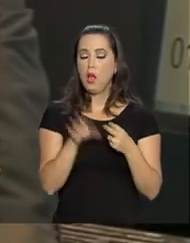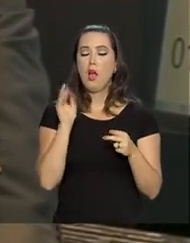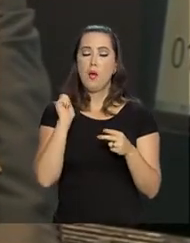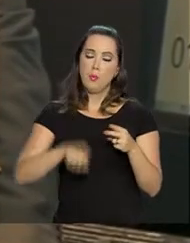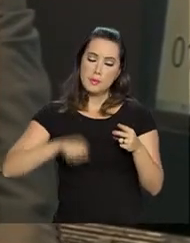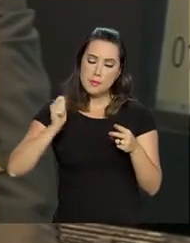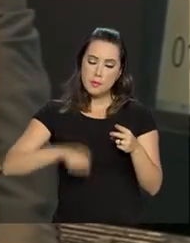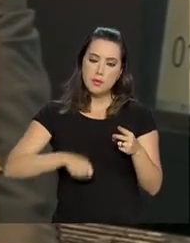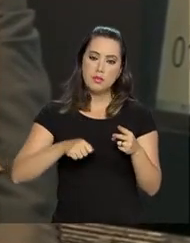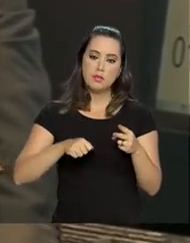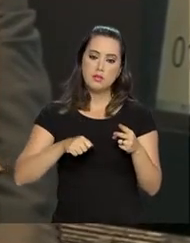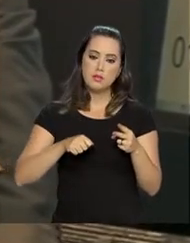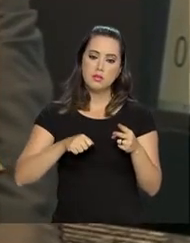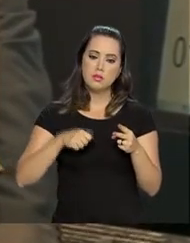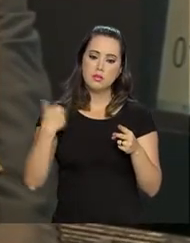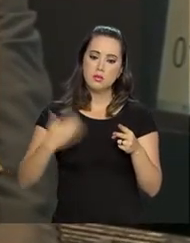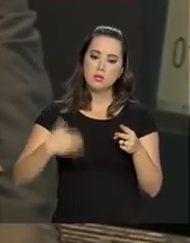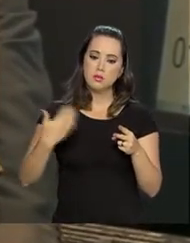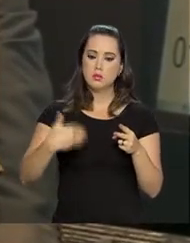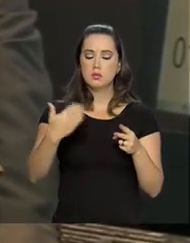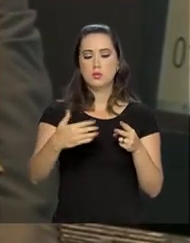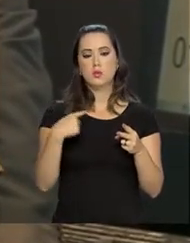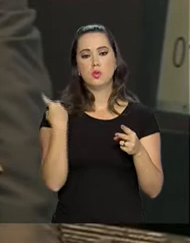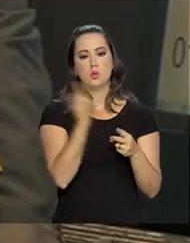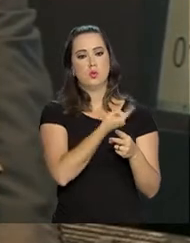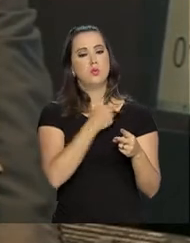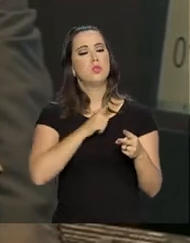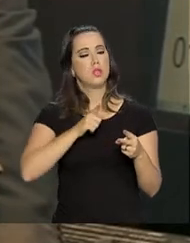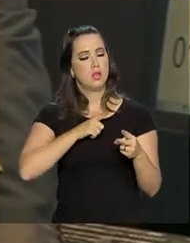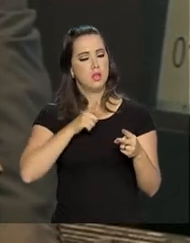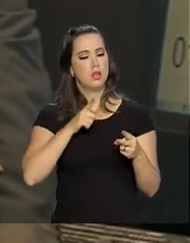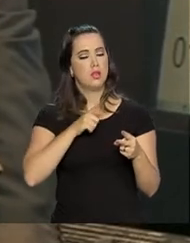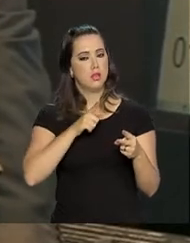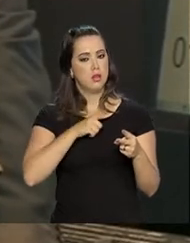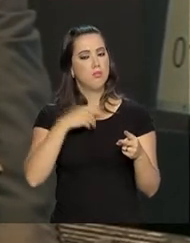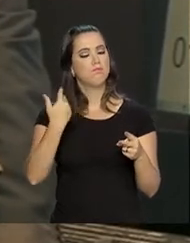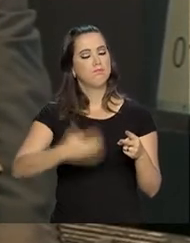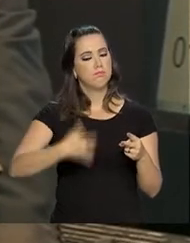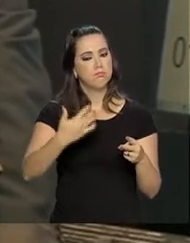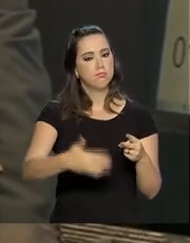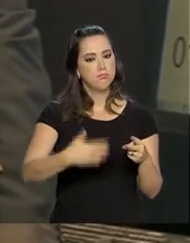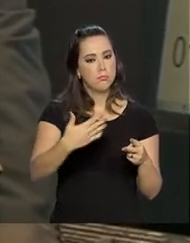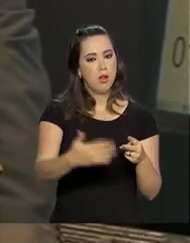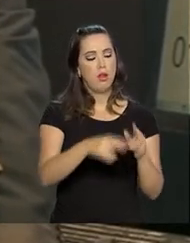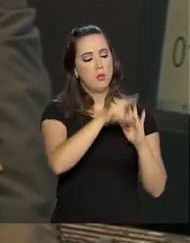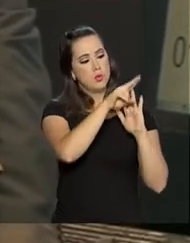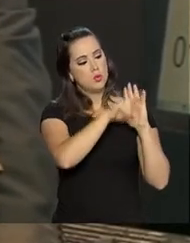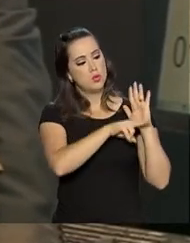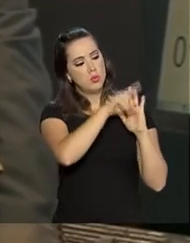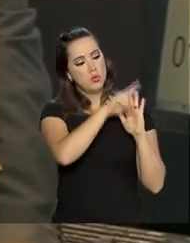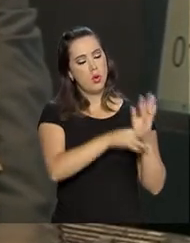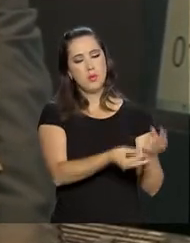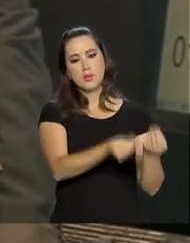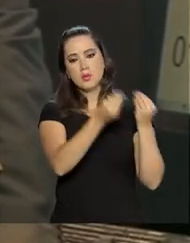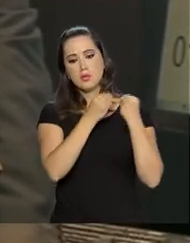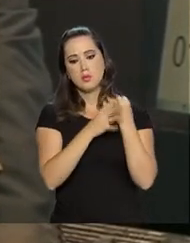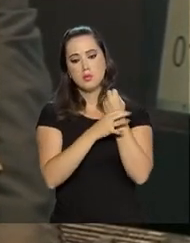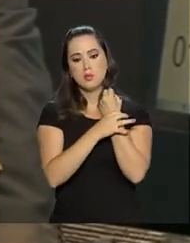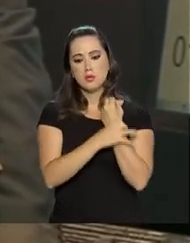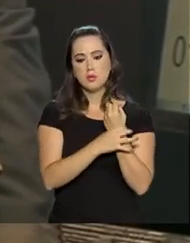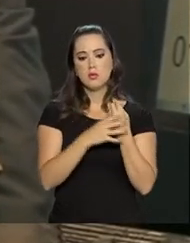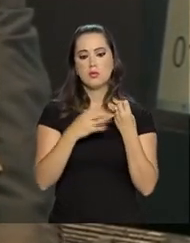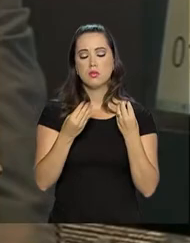possibilidade de que nós tenhamos procedimentos que nos deem segurança,